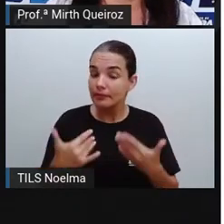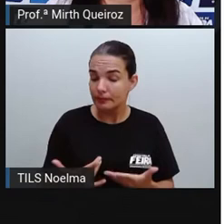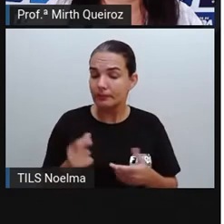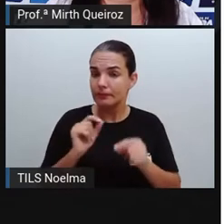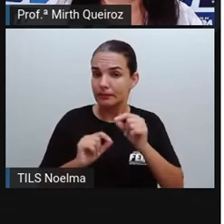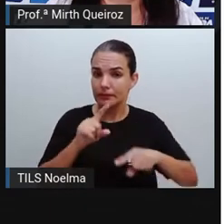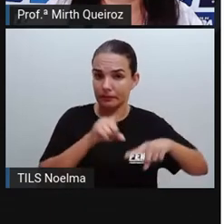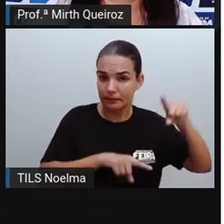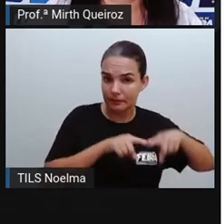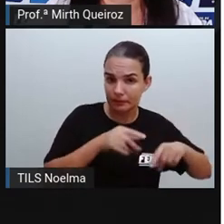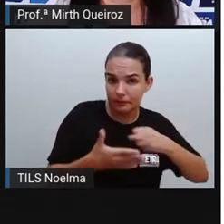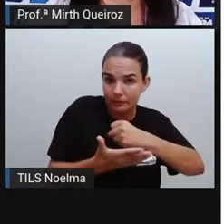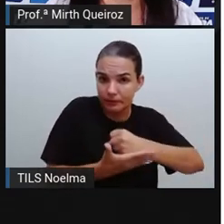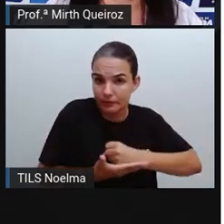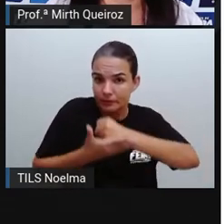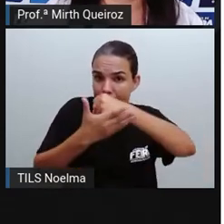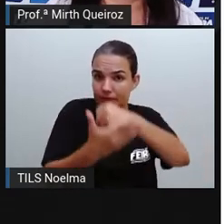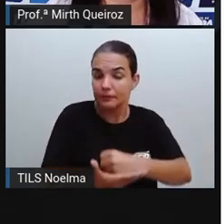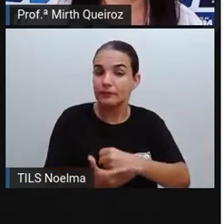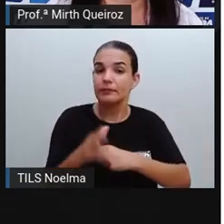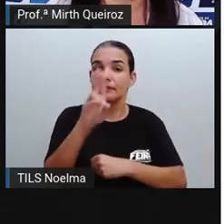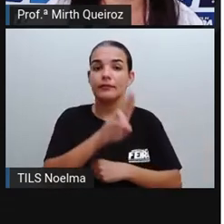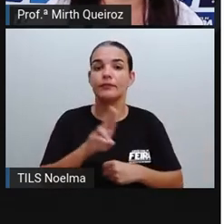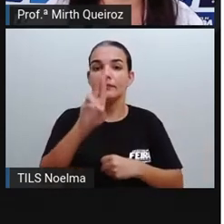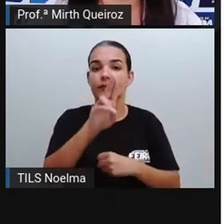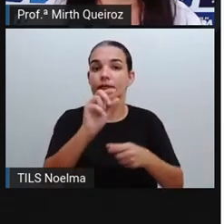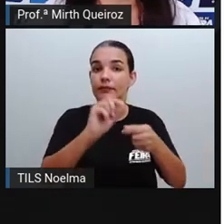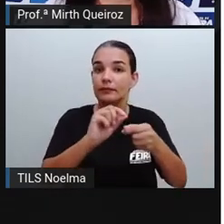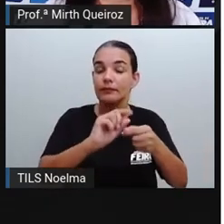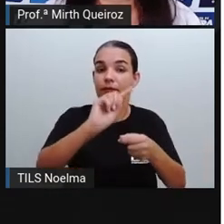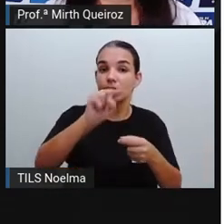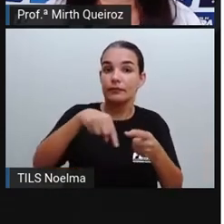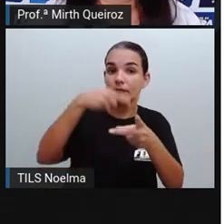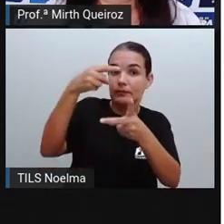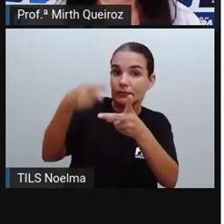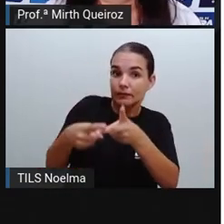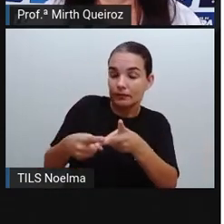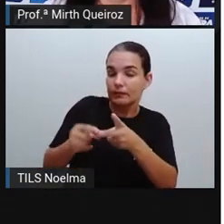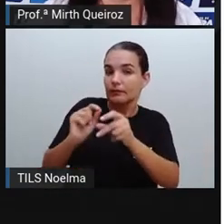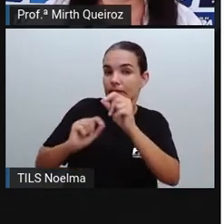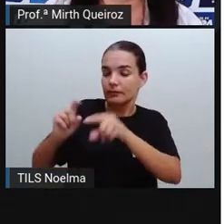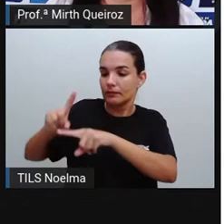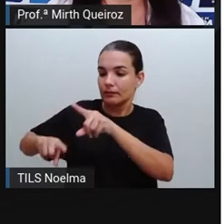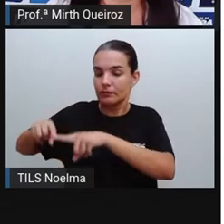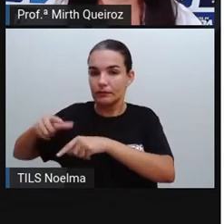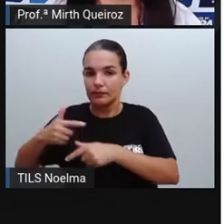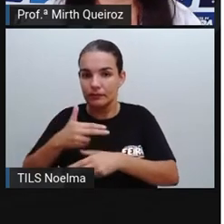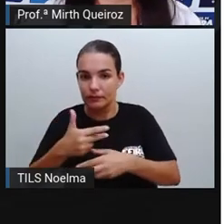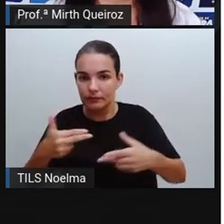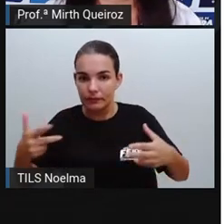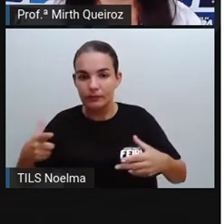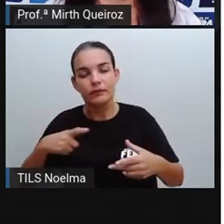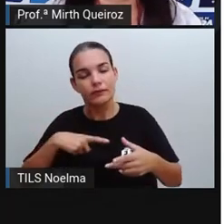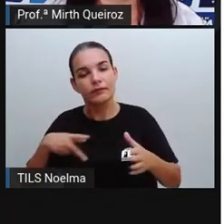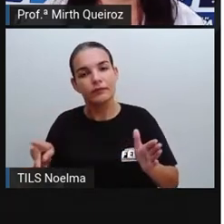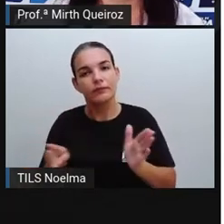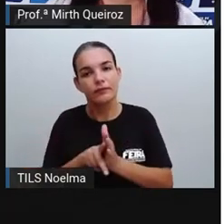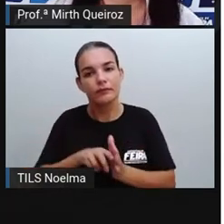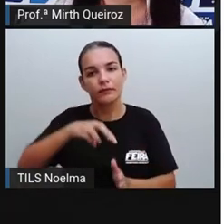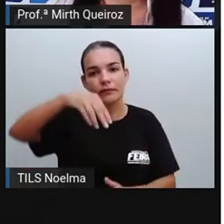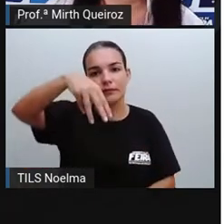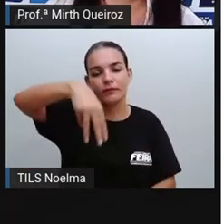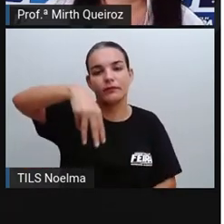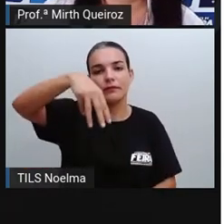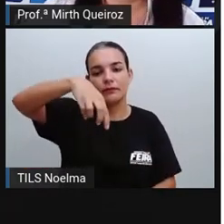material base, que vai ser utilizado para produzir uma mercadoria, é chamado de matéria-prima. Então, o a gente